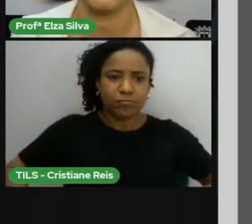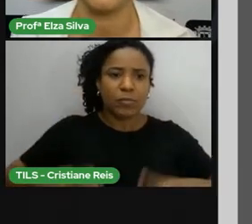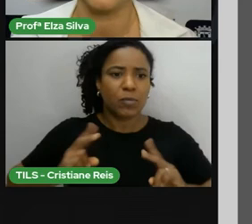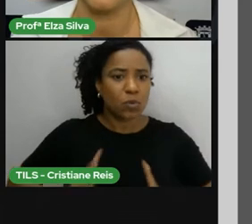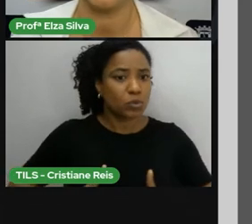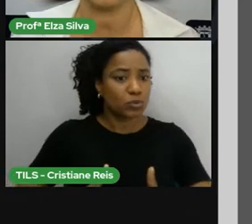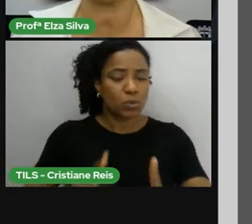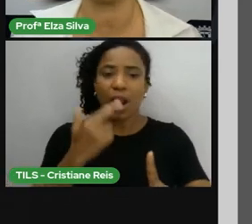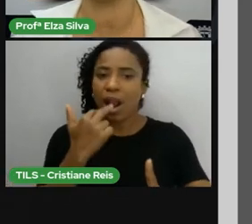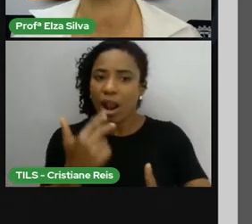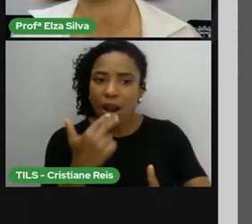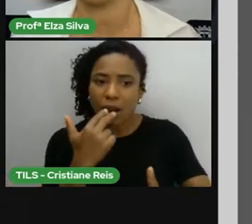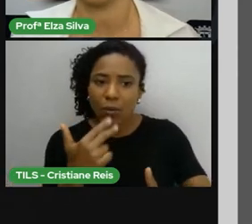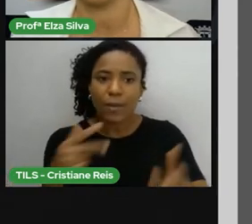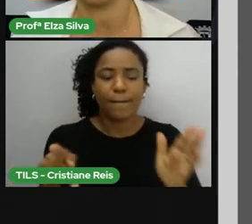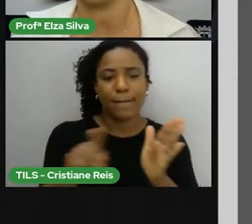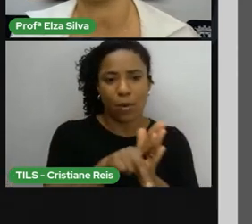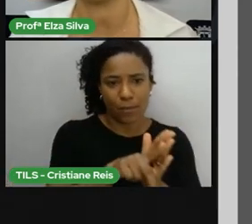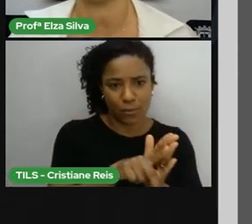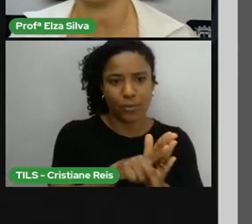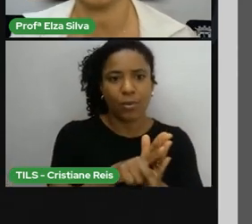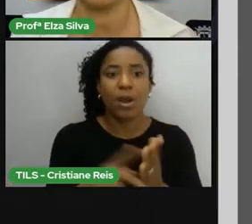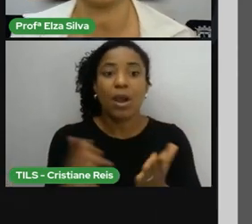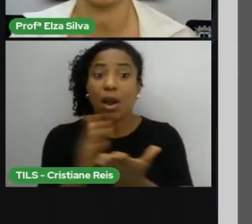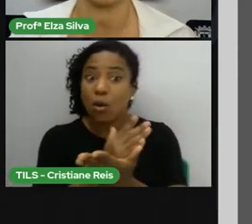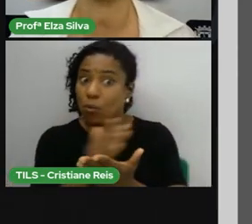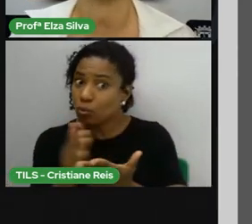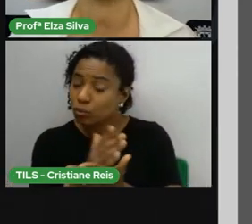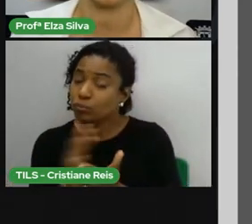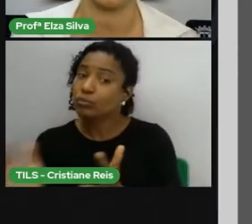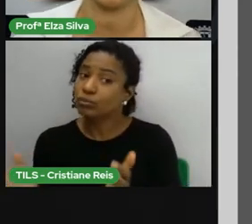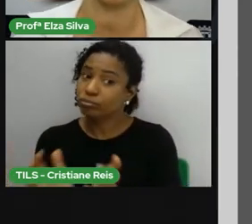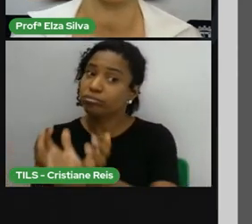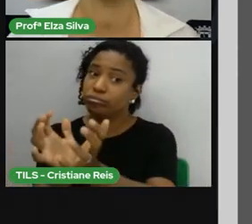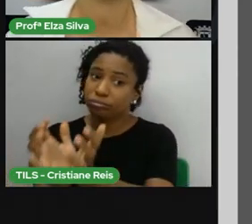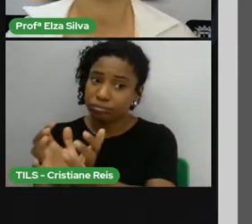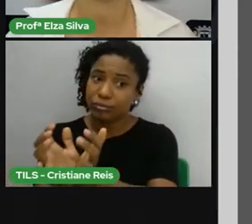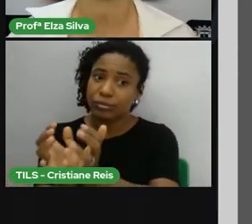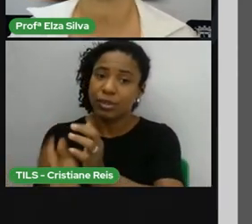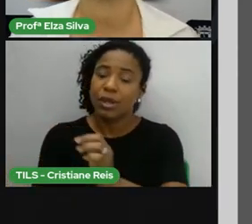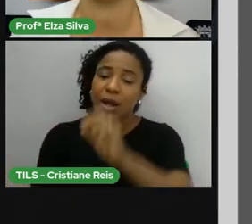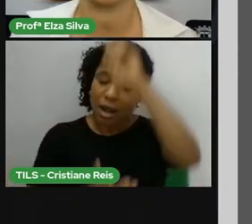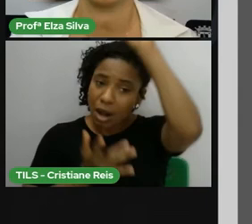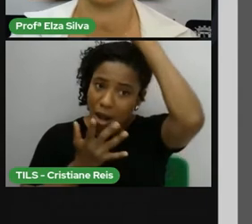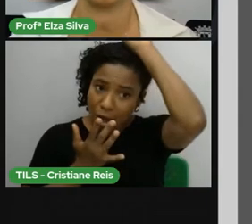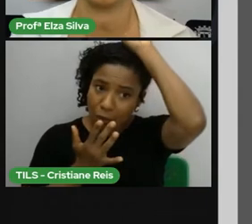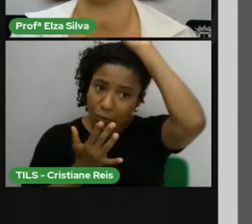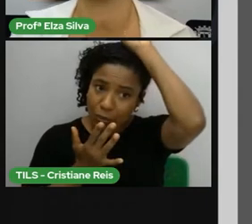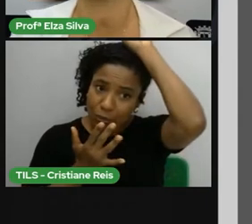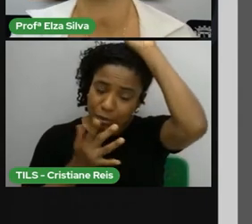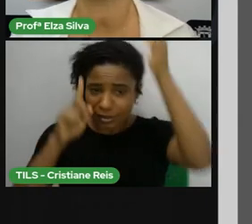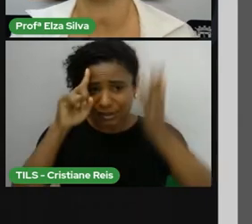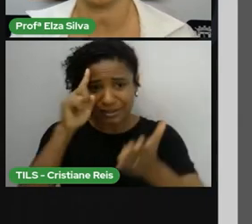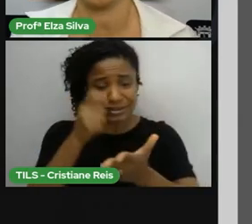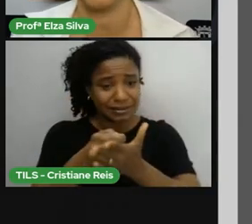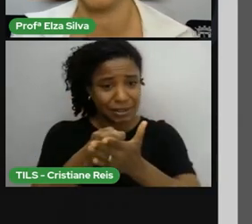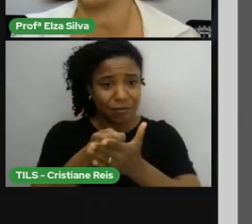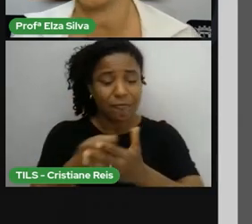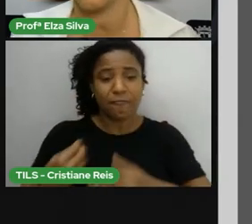idioma. Mas outros não. Outros preferiram adotar o estilo de vida americano,